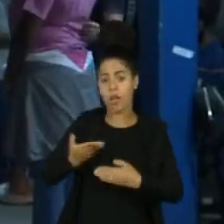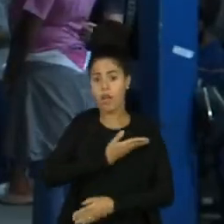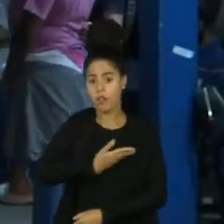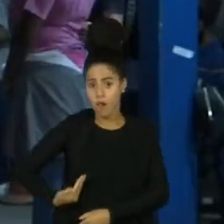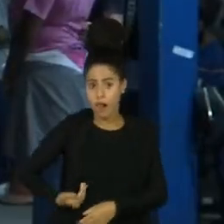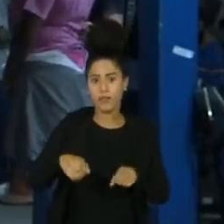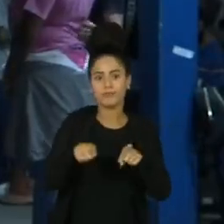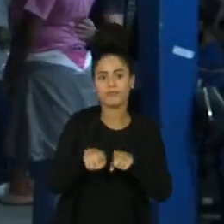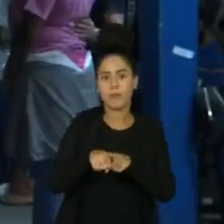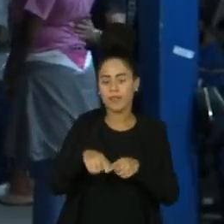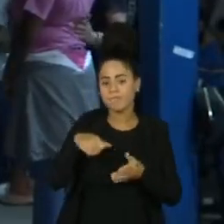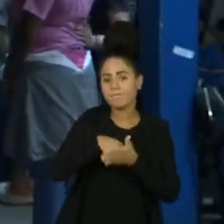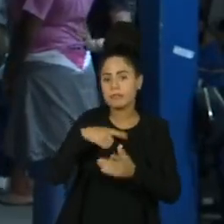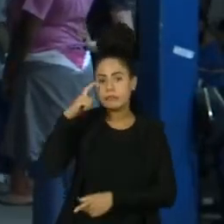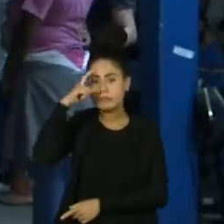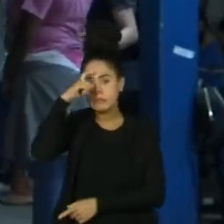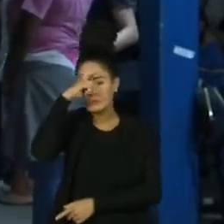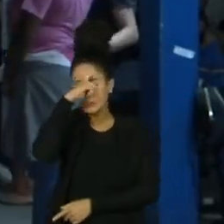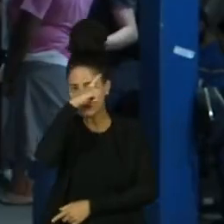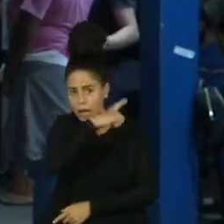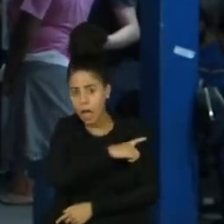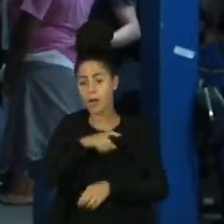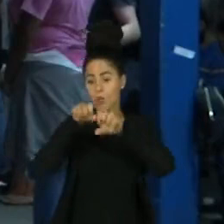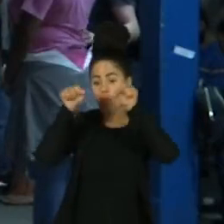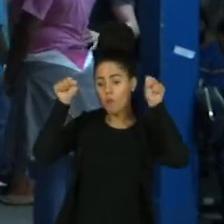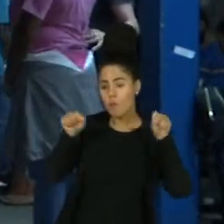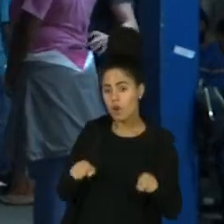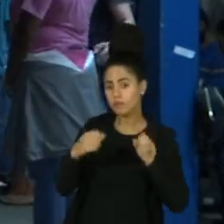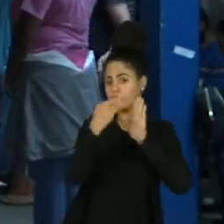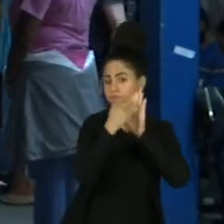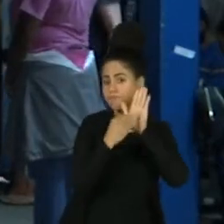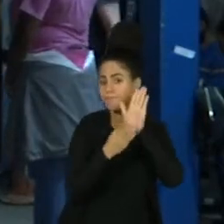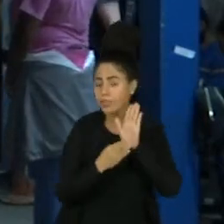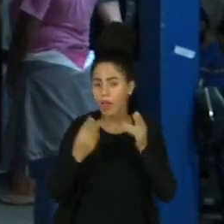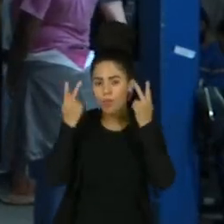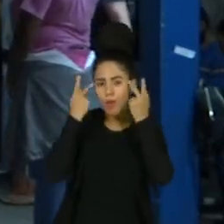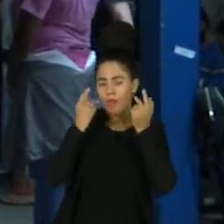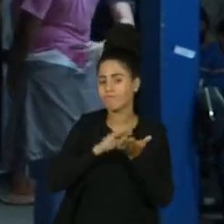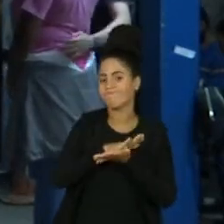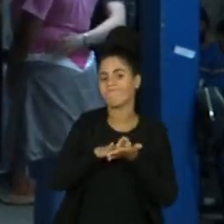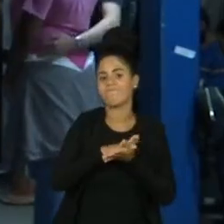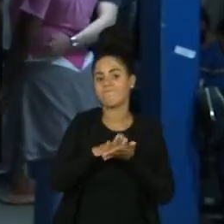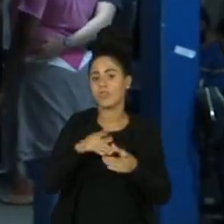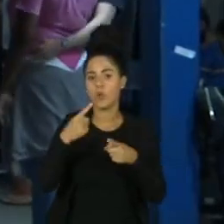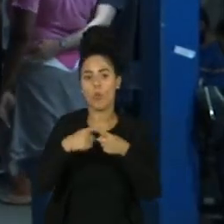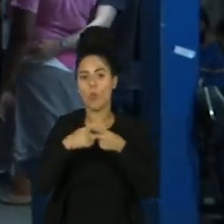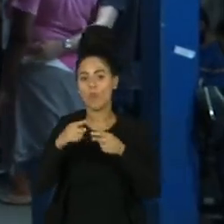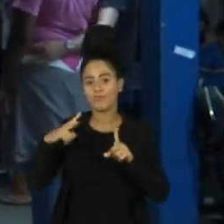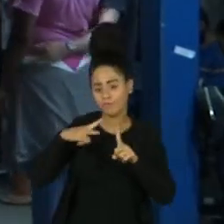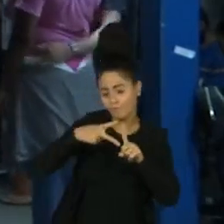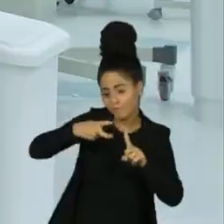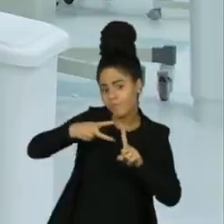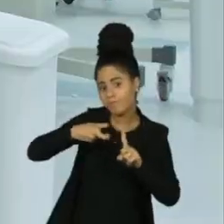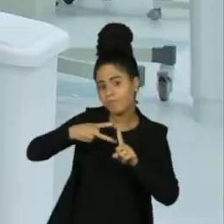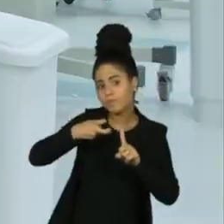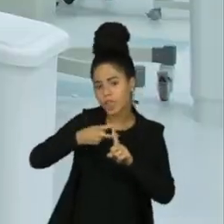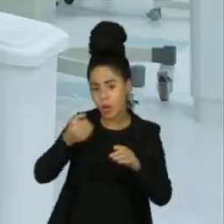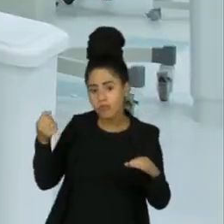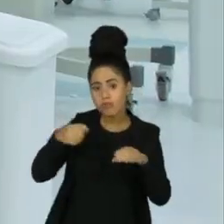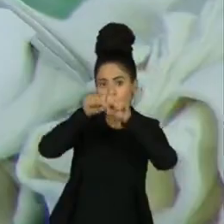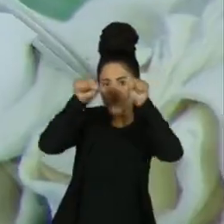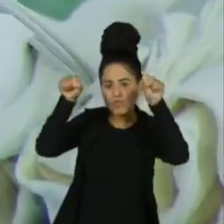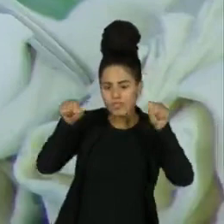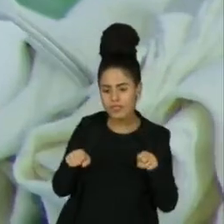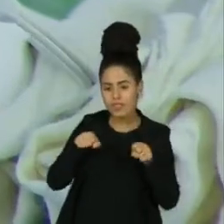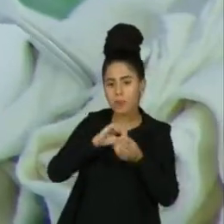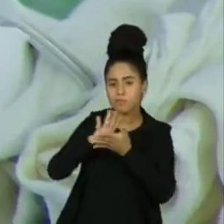que ainda enfrenta problemas para normalizar os sistemas do Ministério da Saúde, depois do ataque hacker no dia 10 de dezembro. Desde